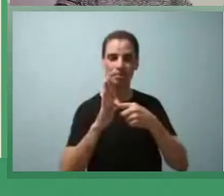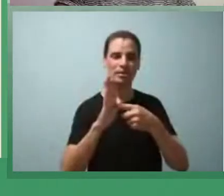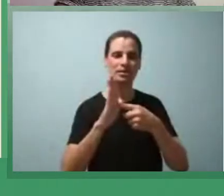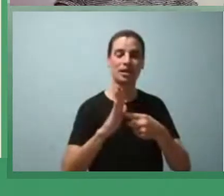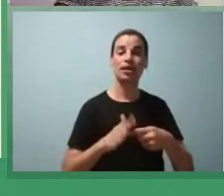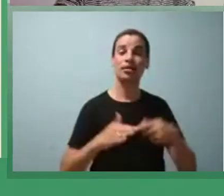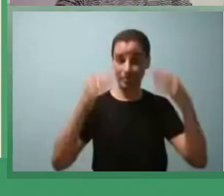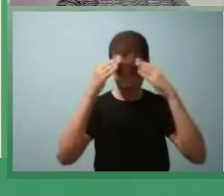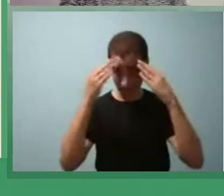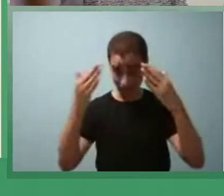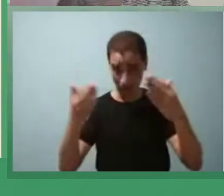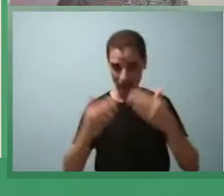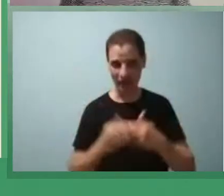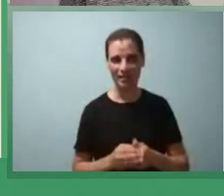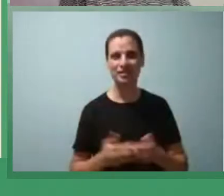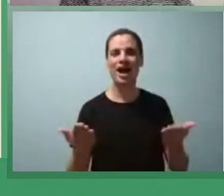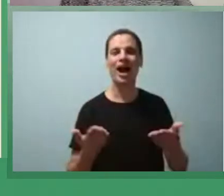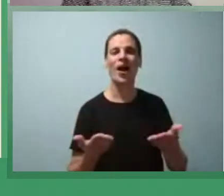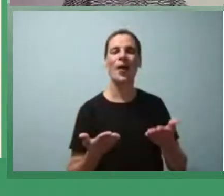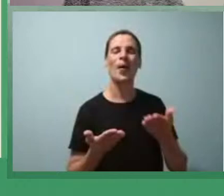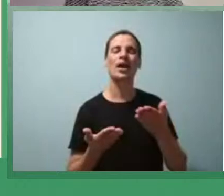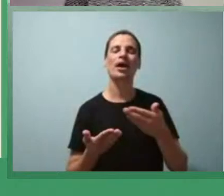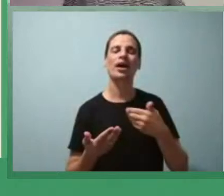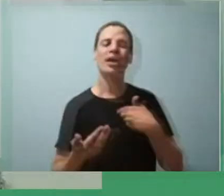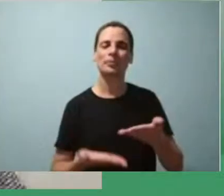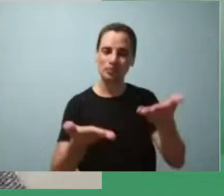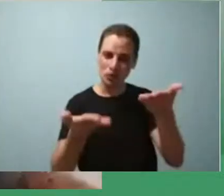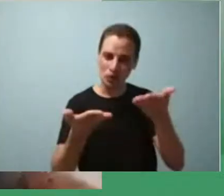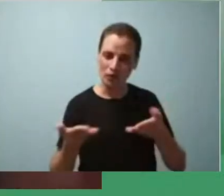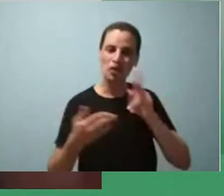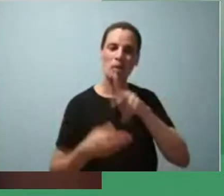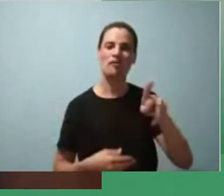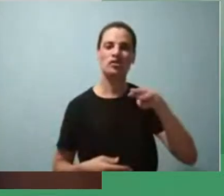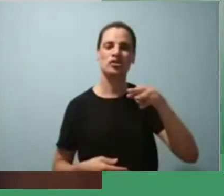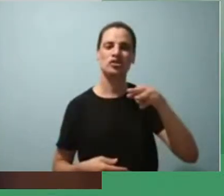passo a palavra agora para a professora Marcela obrigada